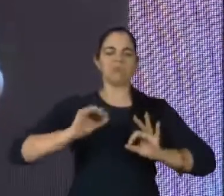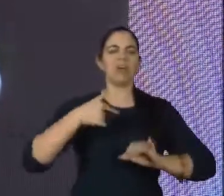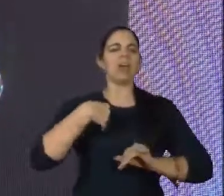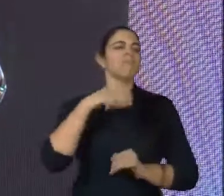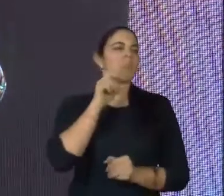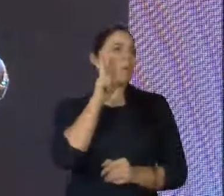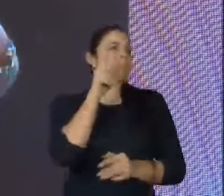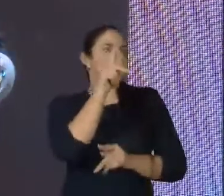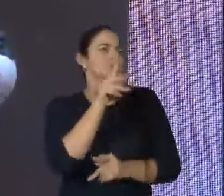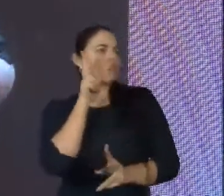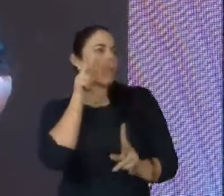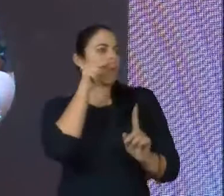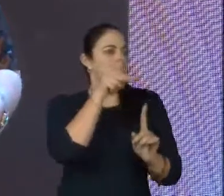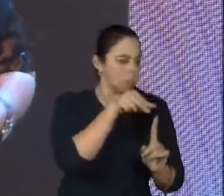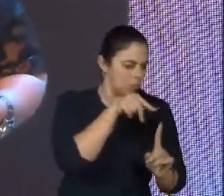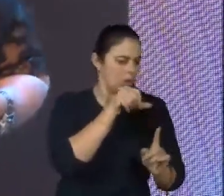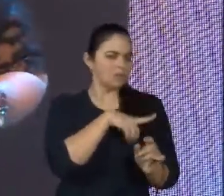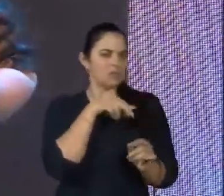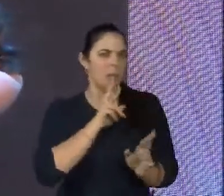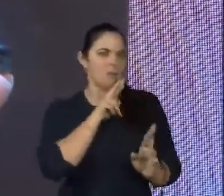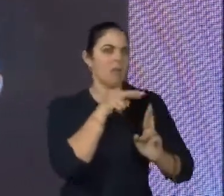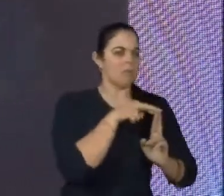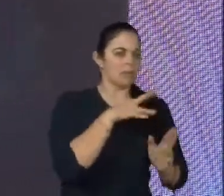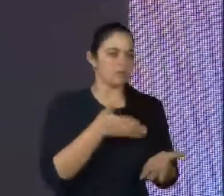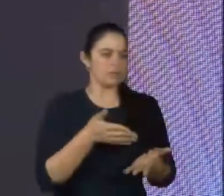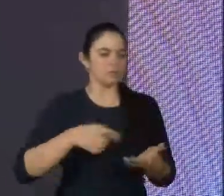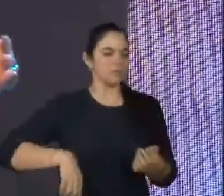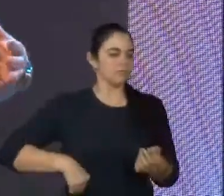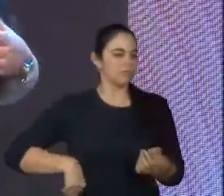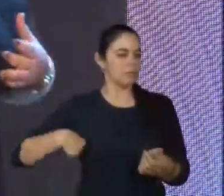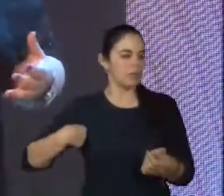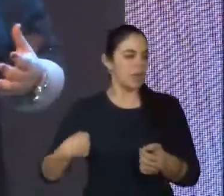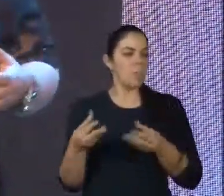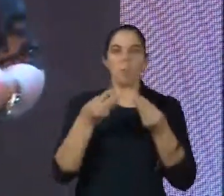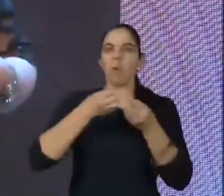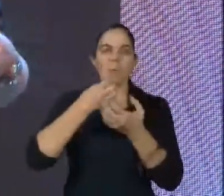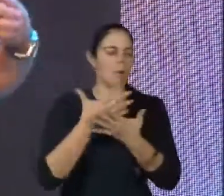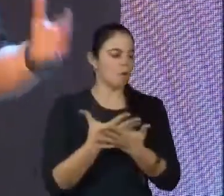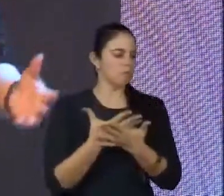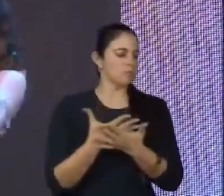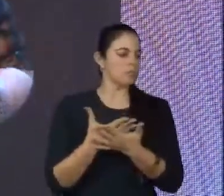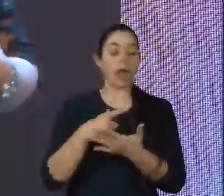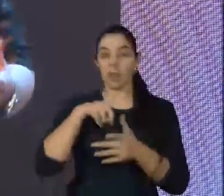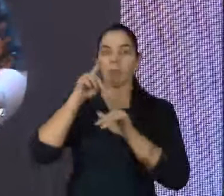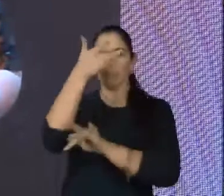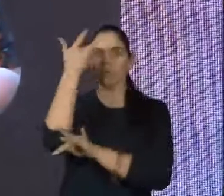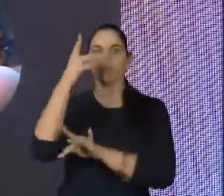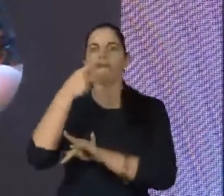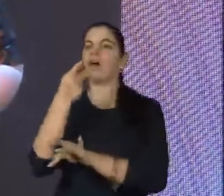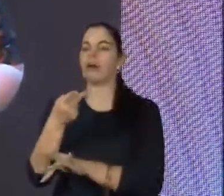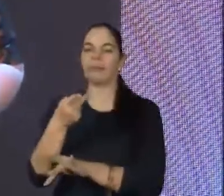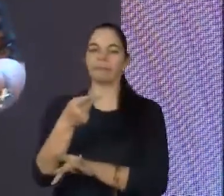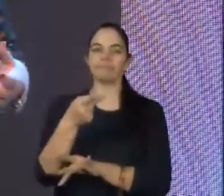que eu olhasse e falasse, nossa, me representa, é muito bom ter essa pessoa que fala